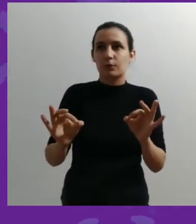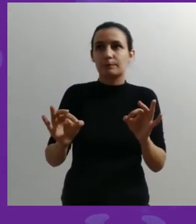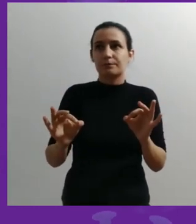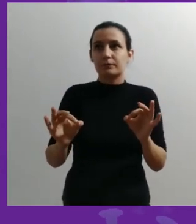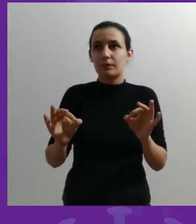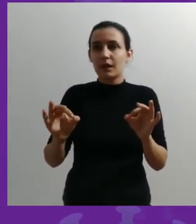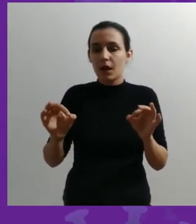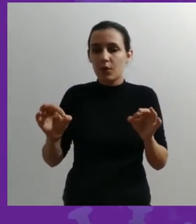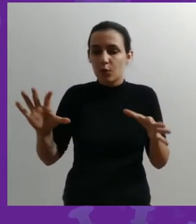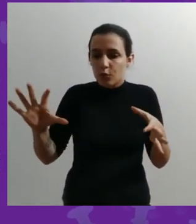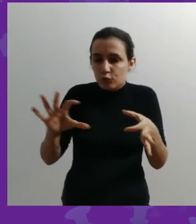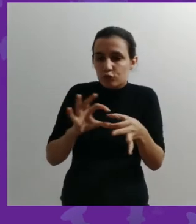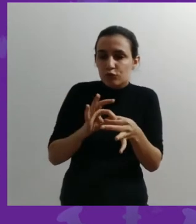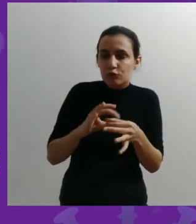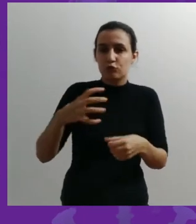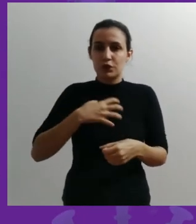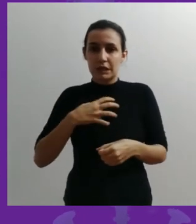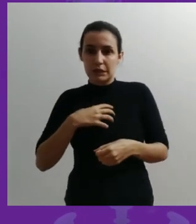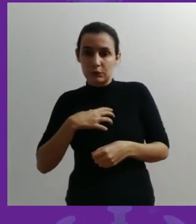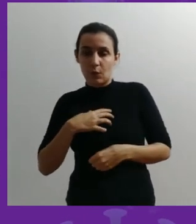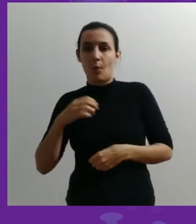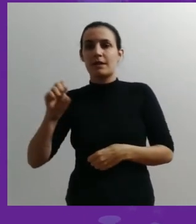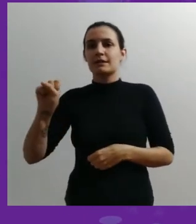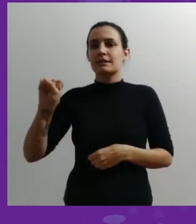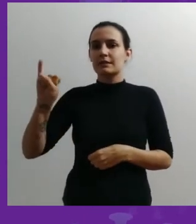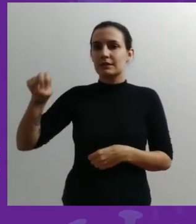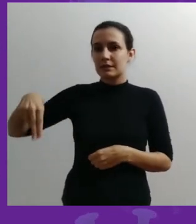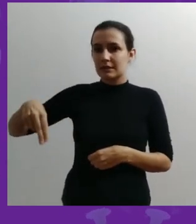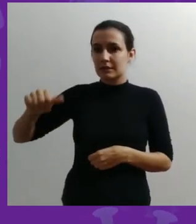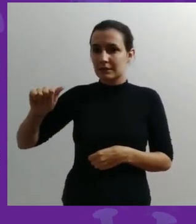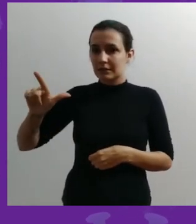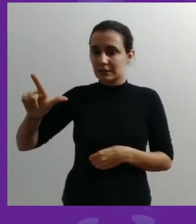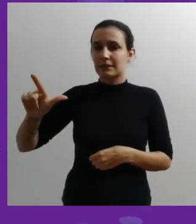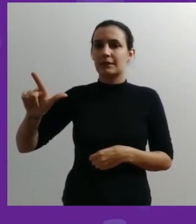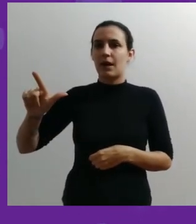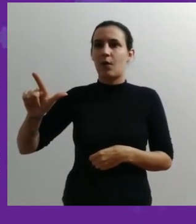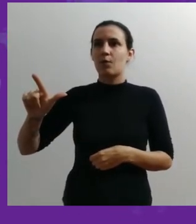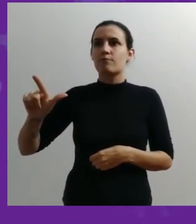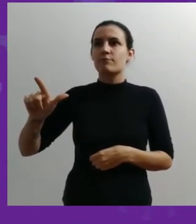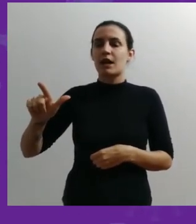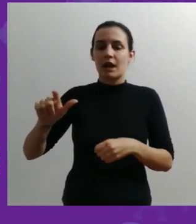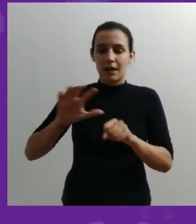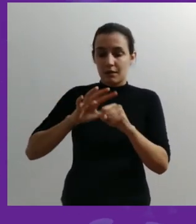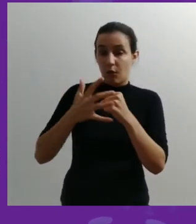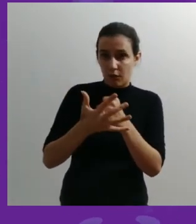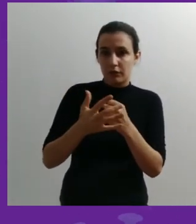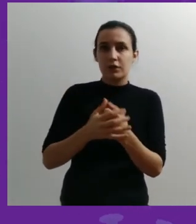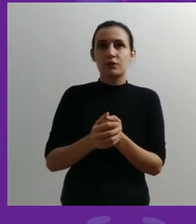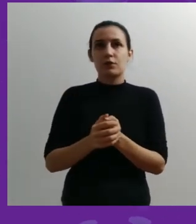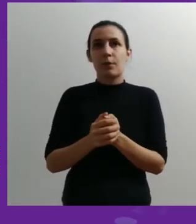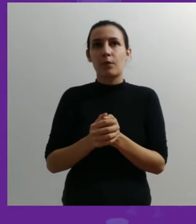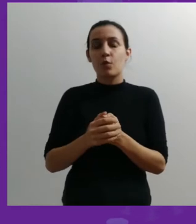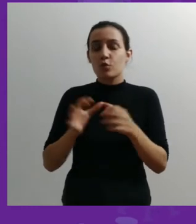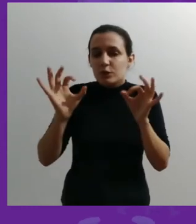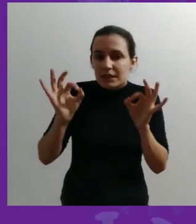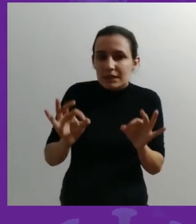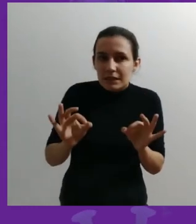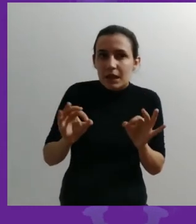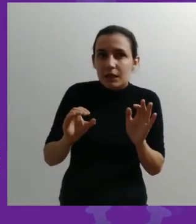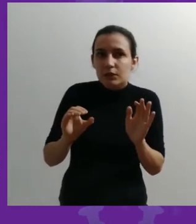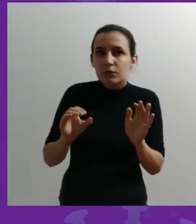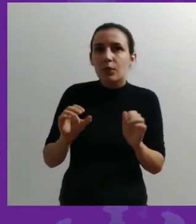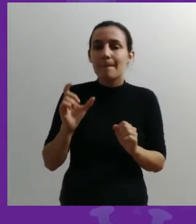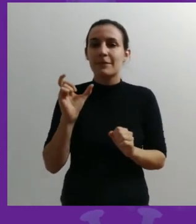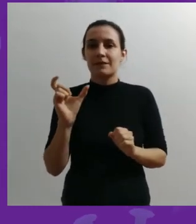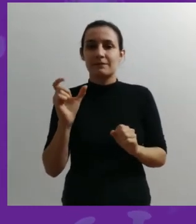ao conjunto de sinais e sintomas provocados pela COVID-19, é melhor adequado o termo